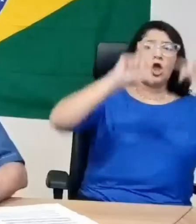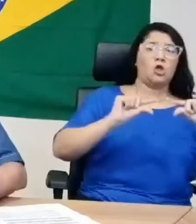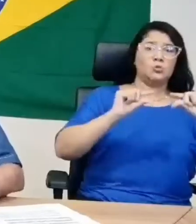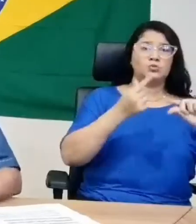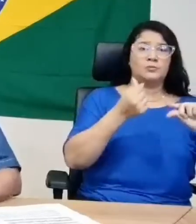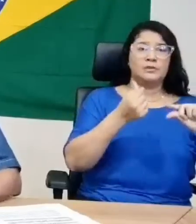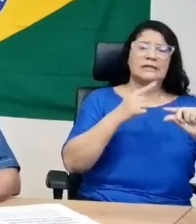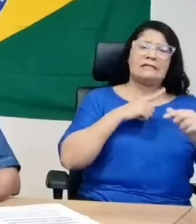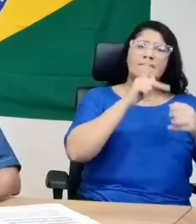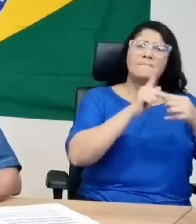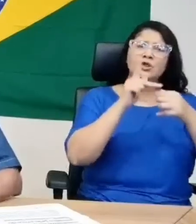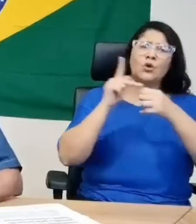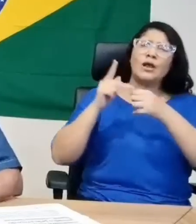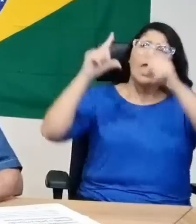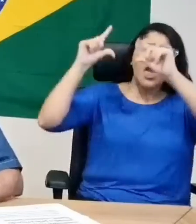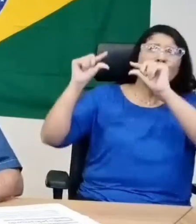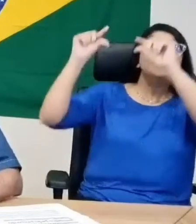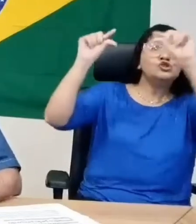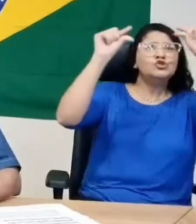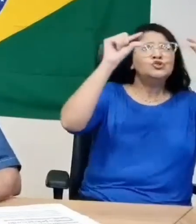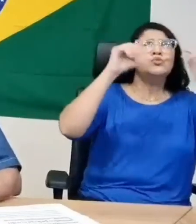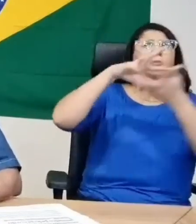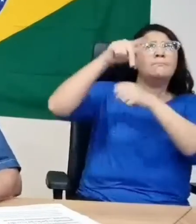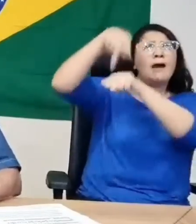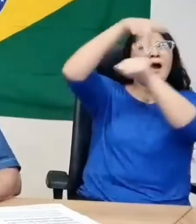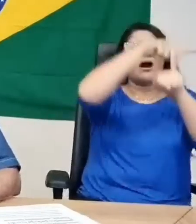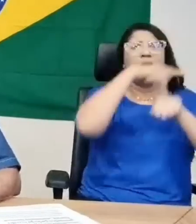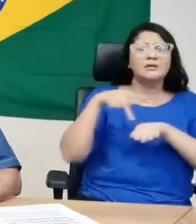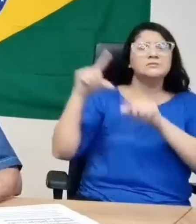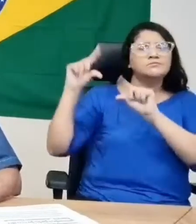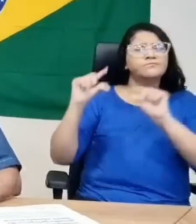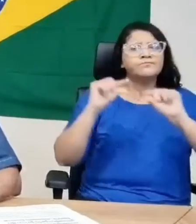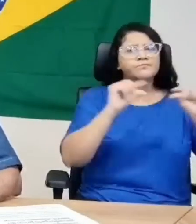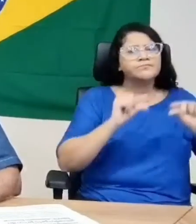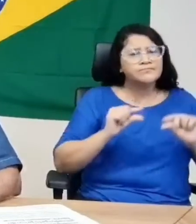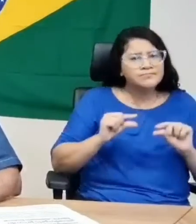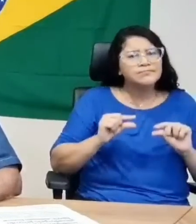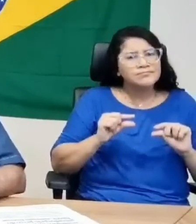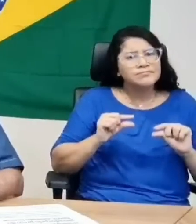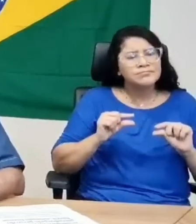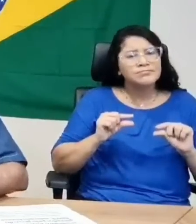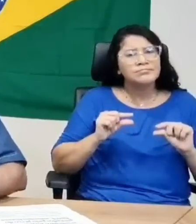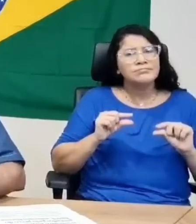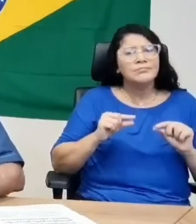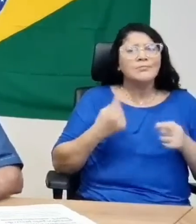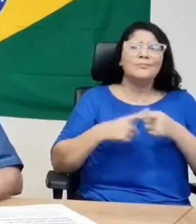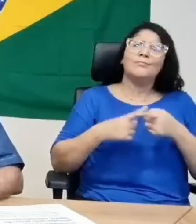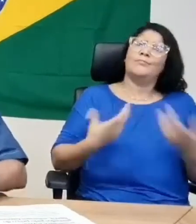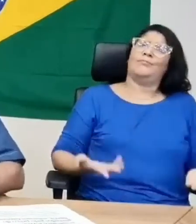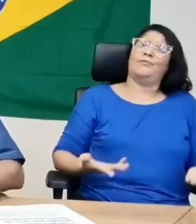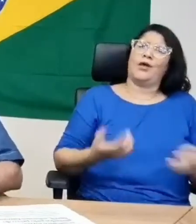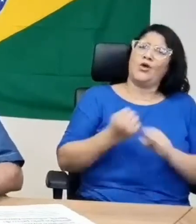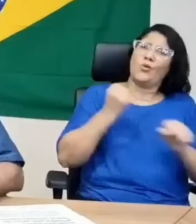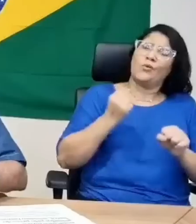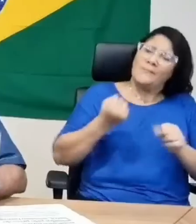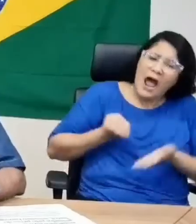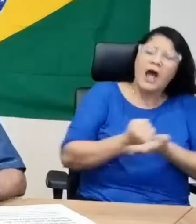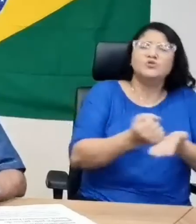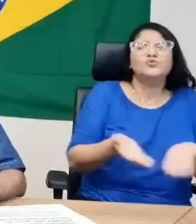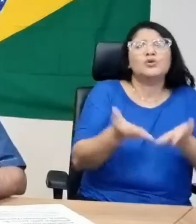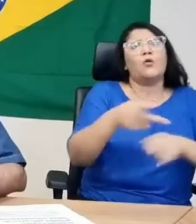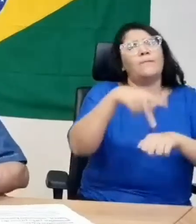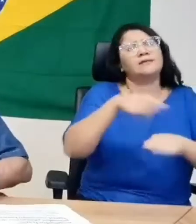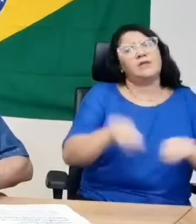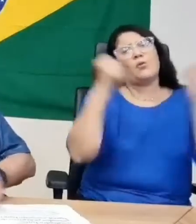Muitas petroleiras, mundo lá fora, reduziram o preço, baixaram a margem de lucro das suas empresas. Para que é isso? Para ajudar o seu país a não